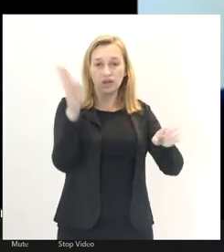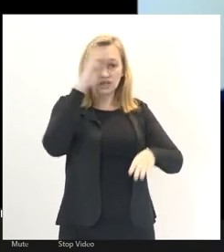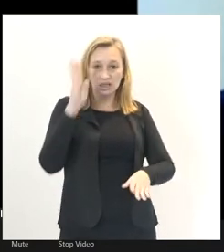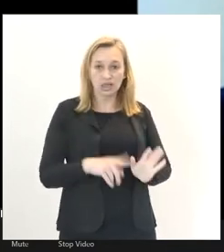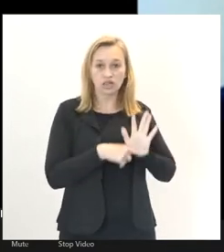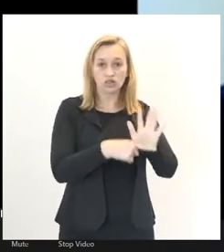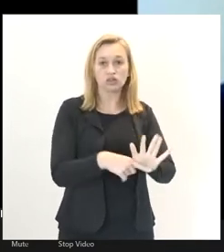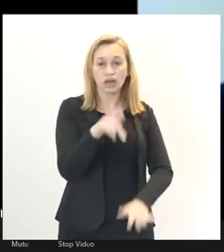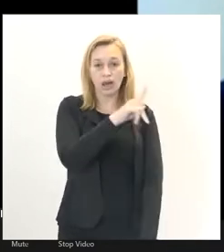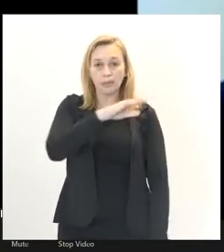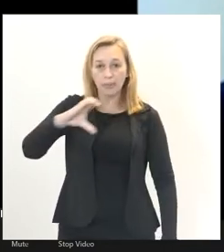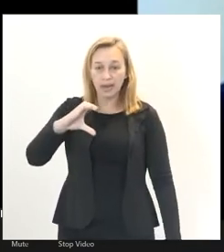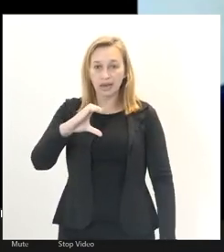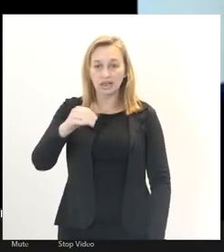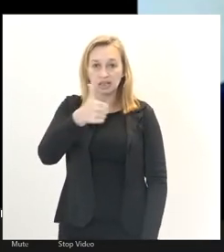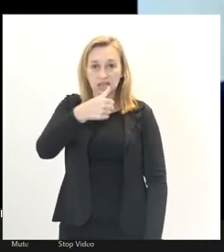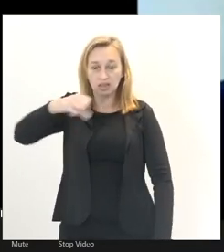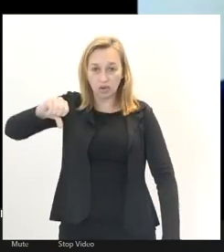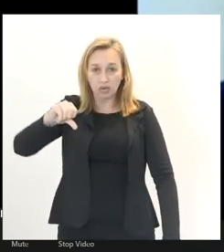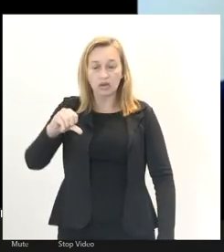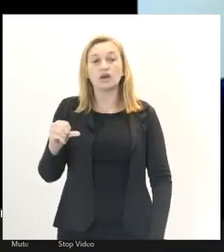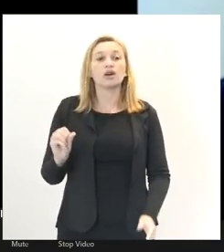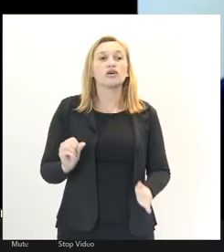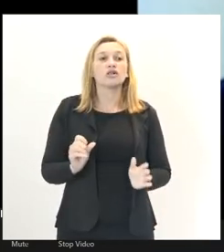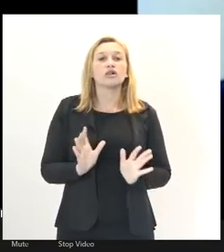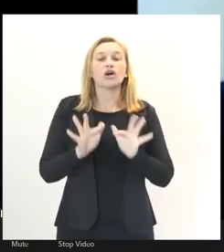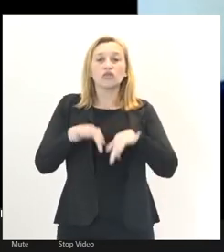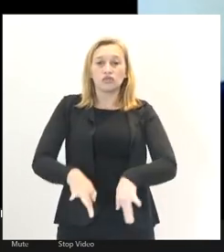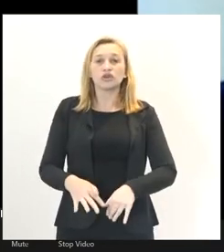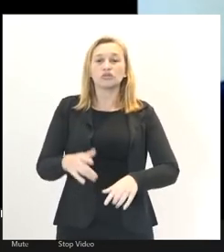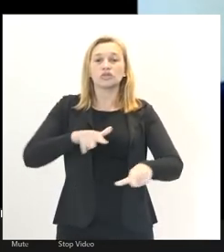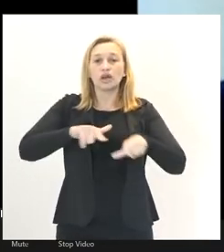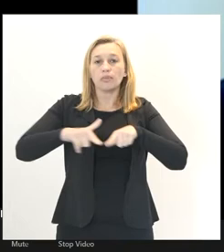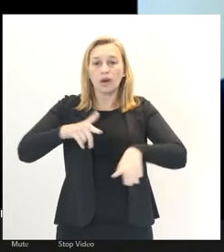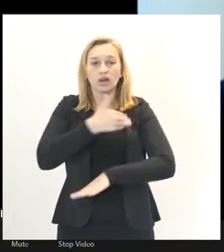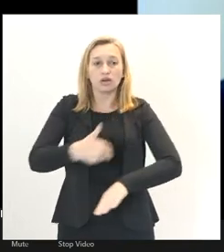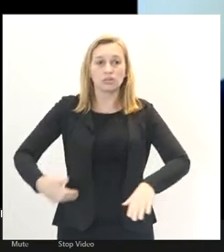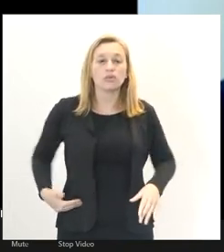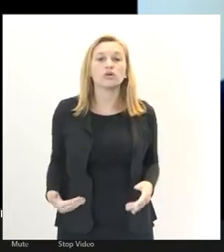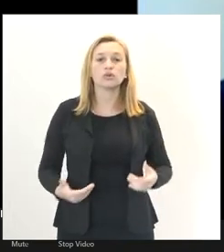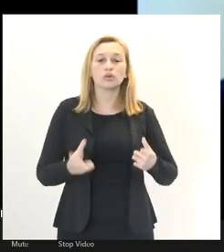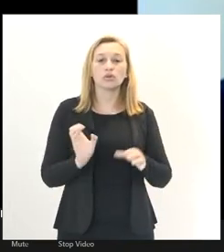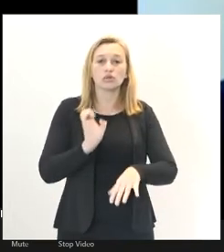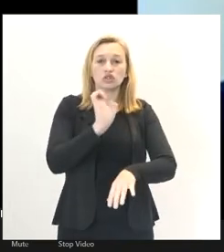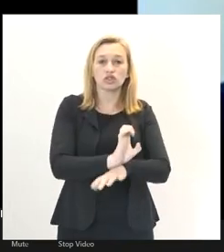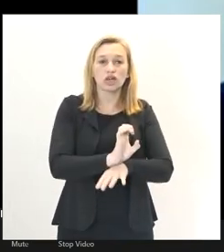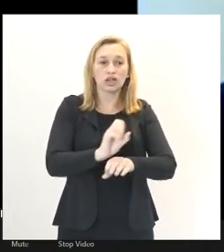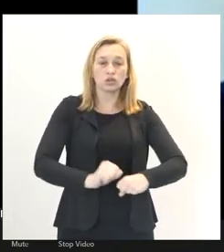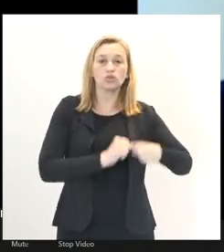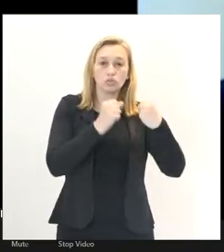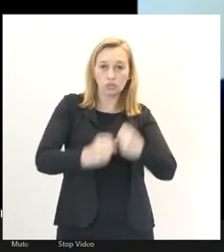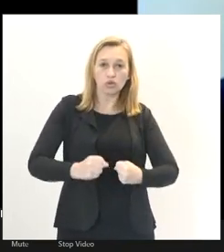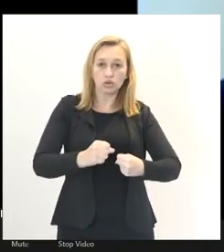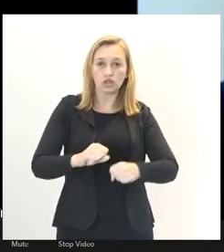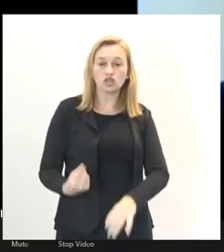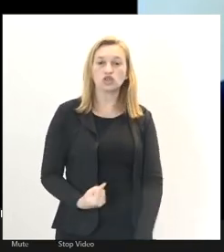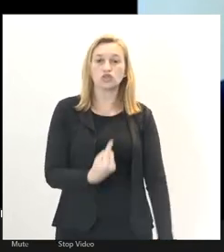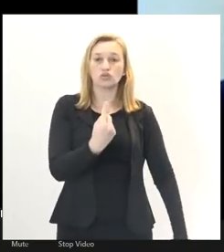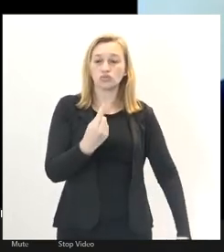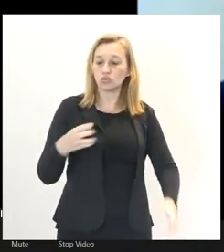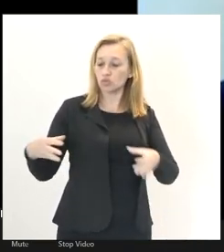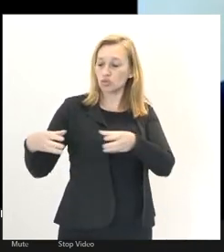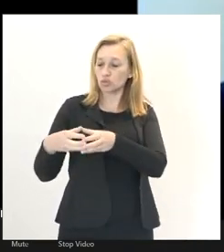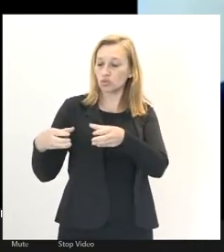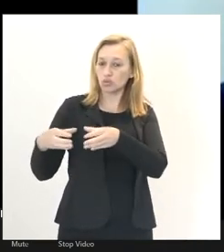o fim do serviço público, coloca o Estado a serviço da perpetuação do poder de uma elite de